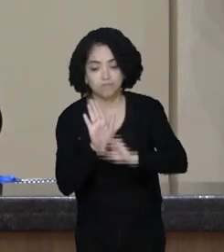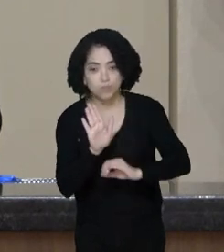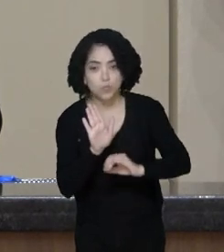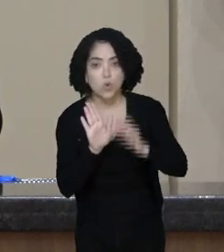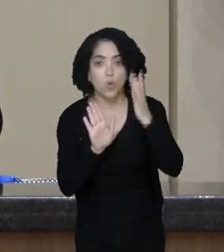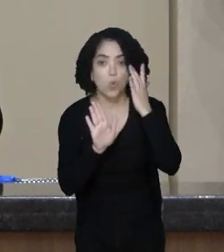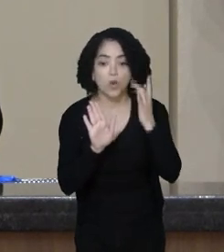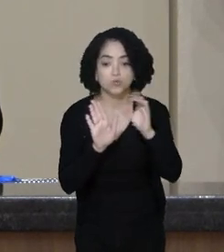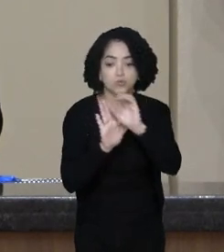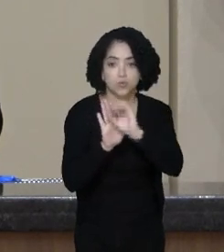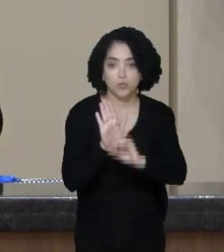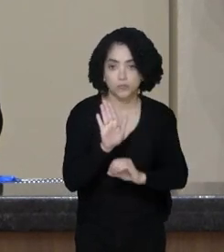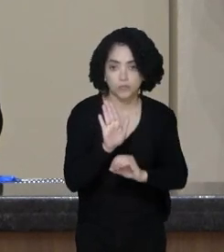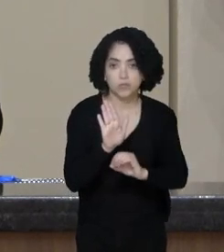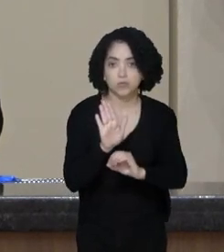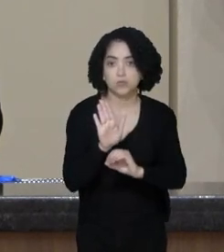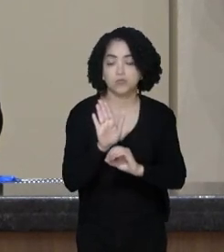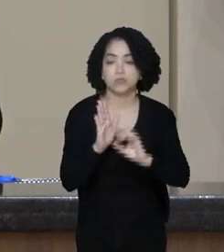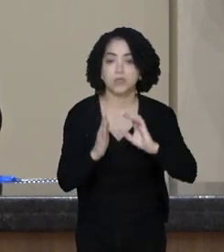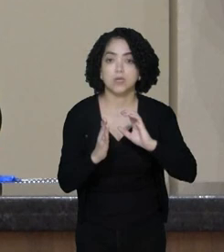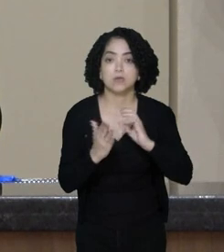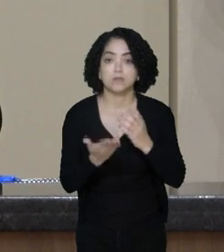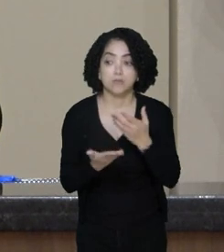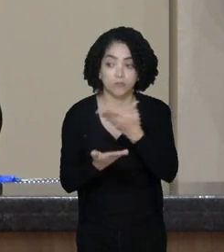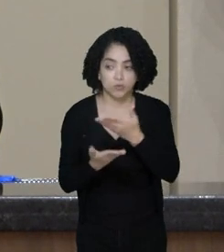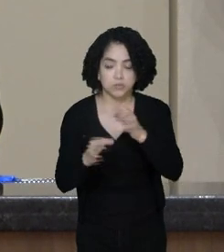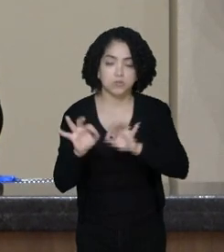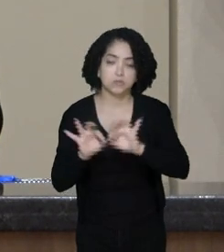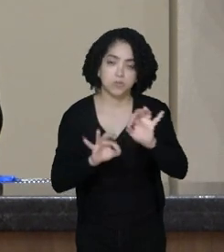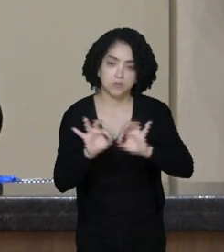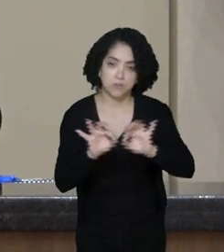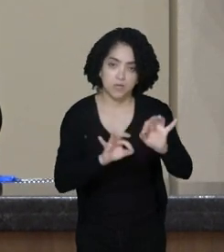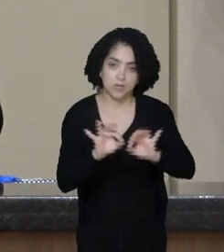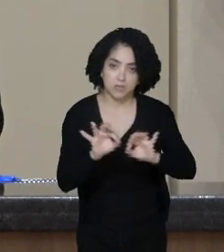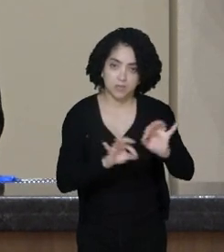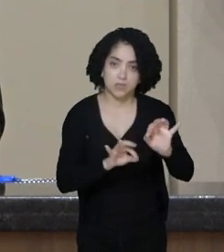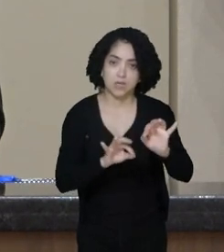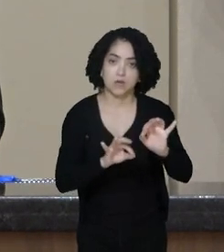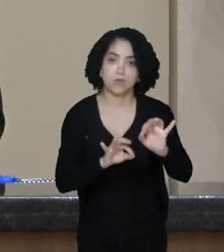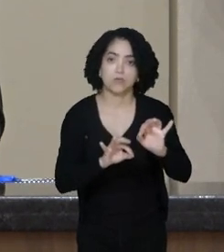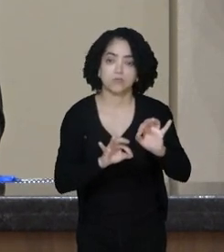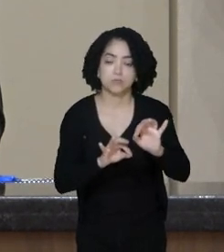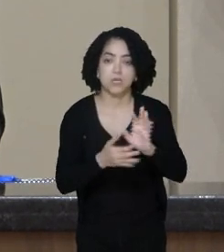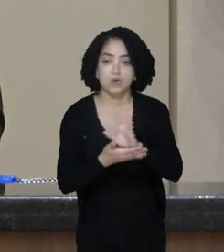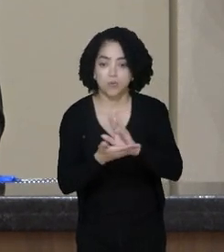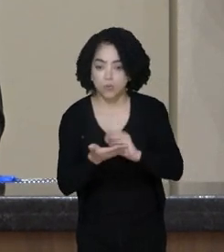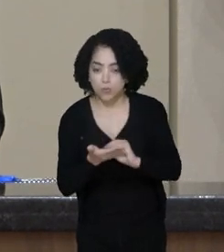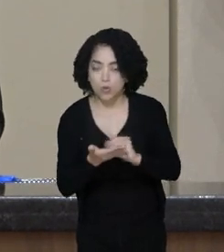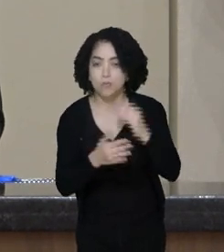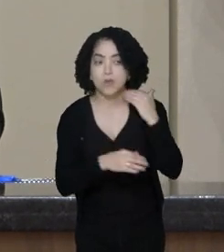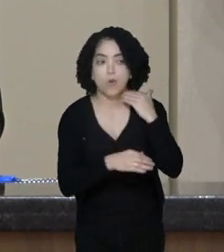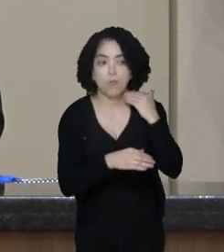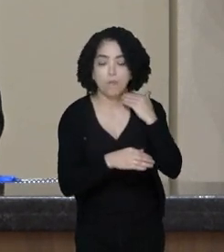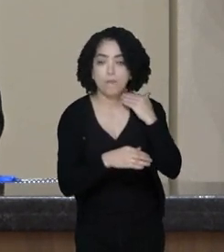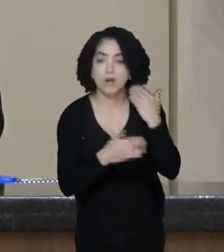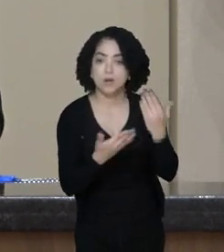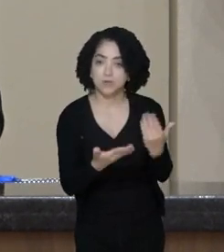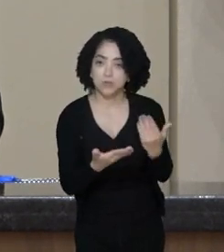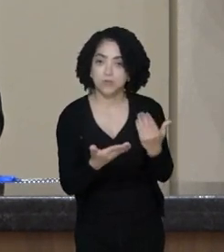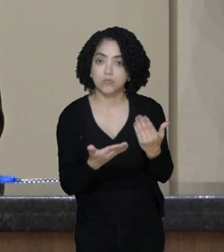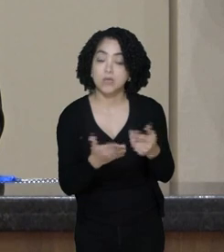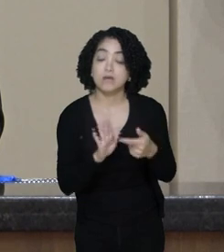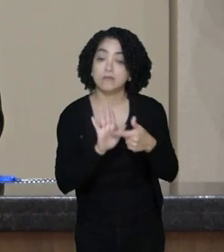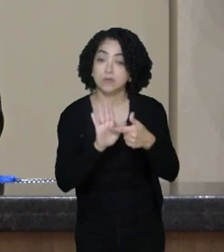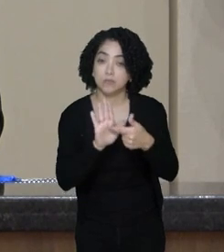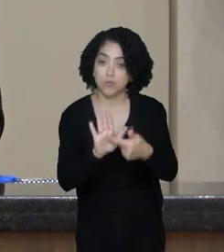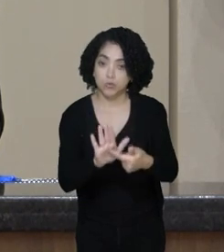bancada de vocês ao tribunal com cópia ao banco vai fazer com que pelo